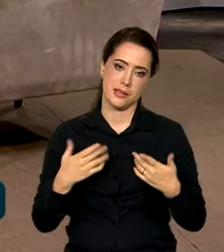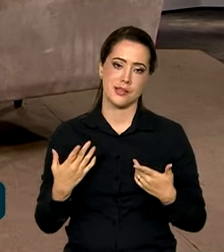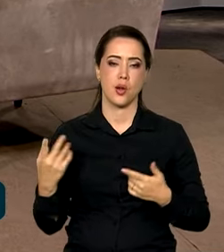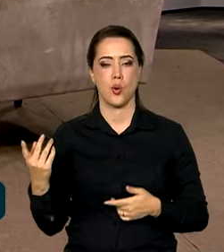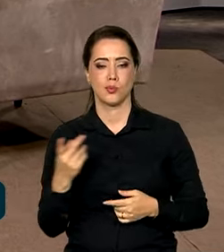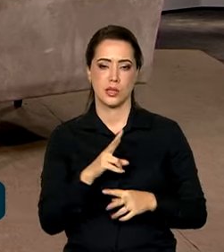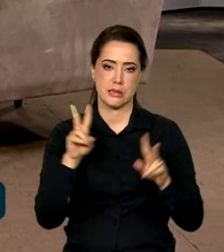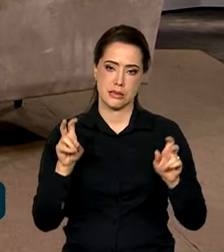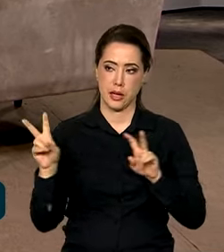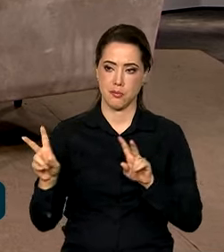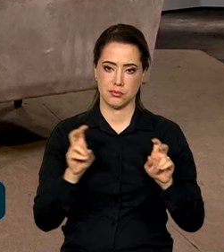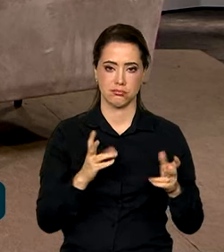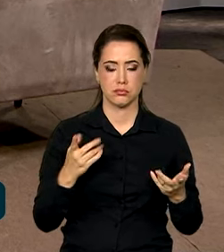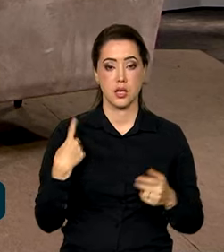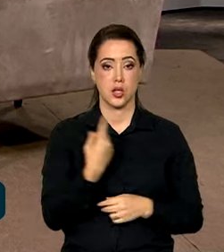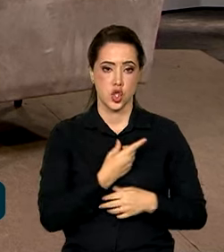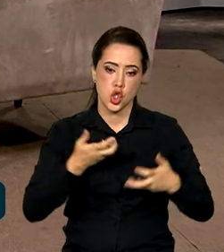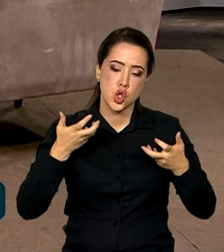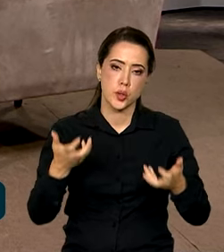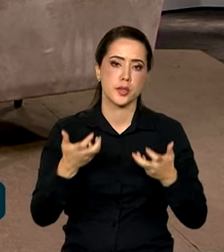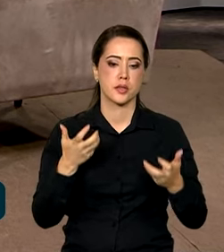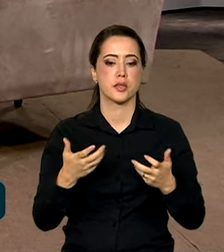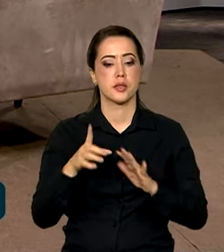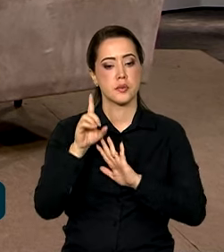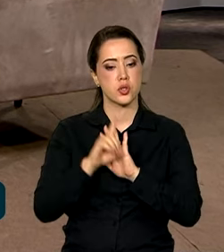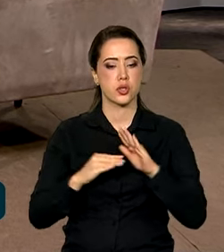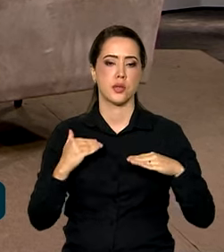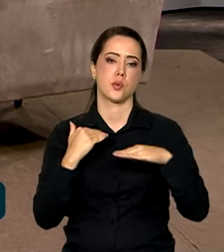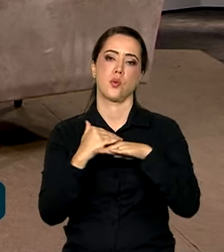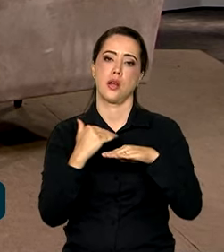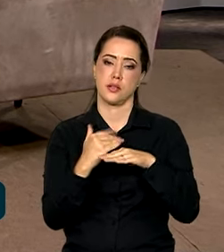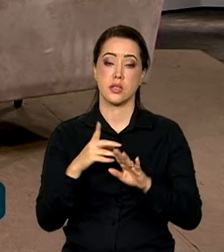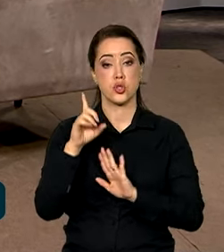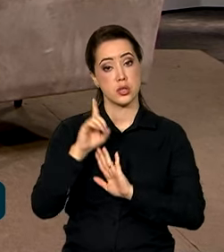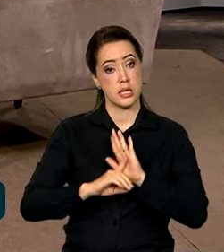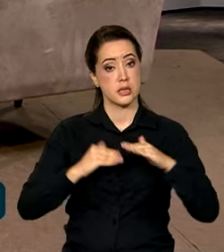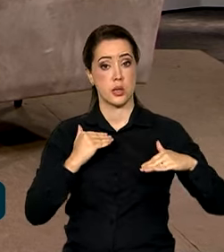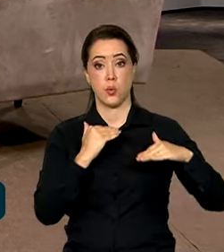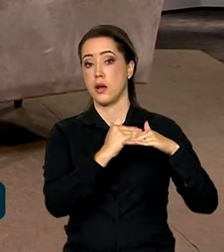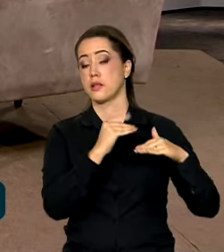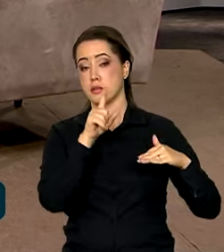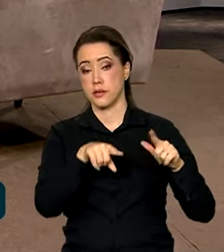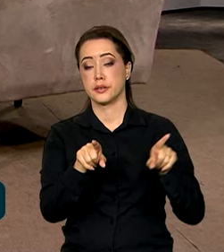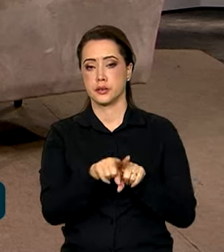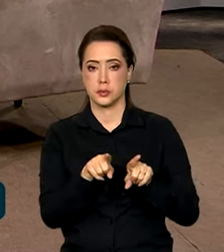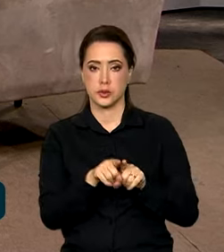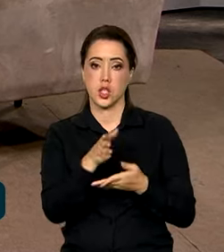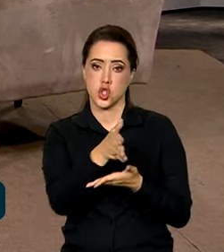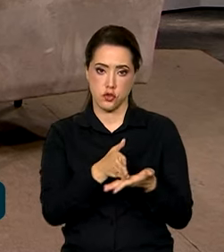este tempo. Então, nós queremos ter direitos iguais. E ter direitos iguais é também